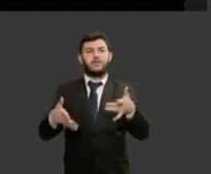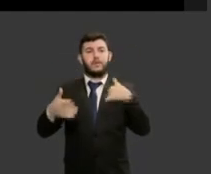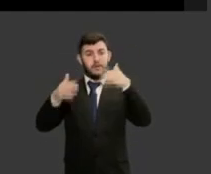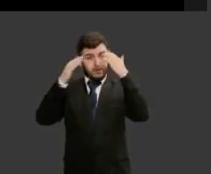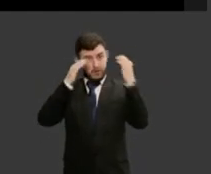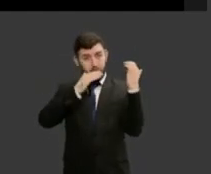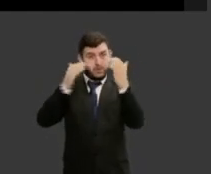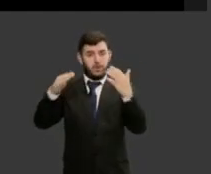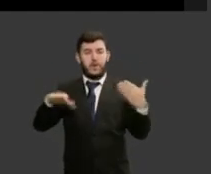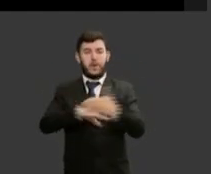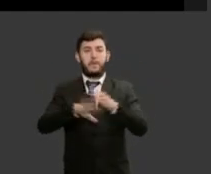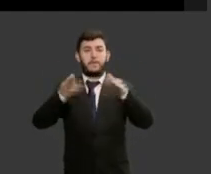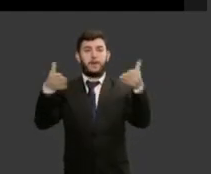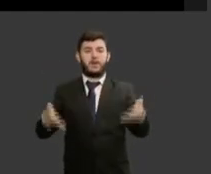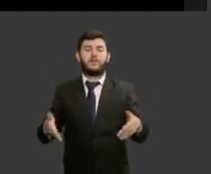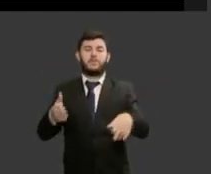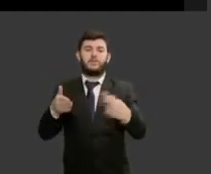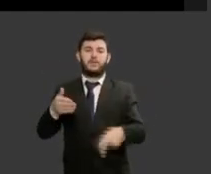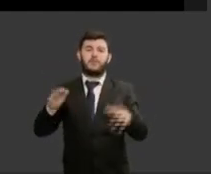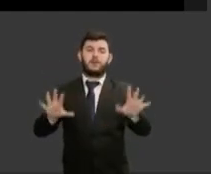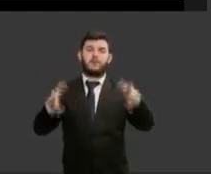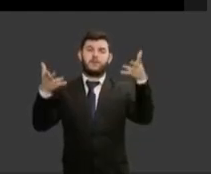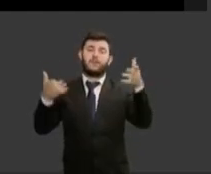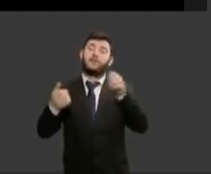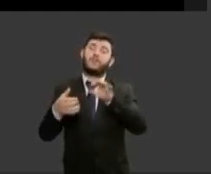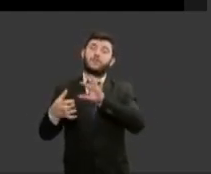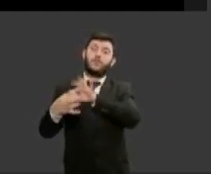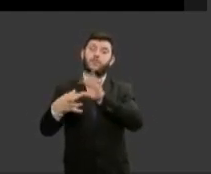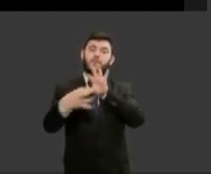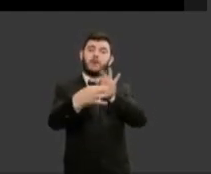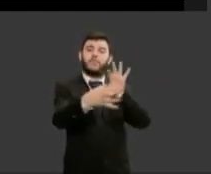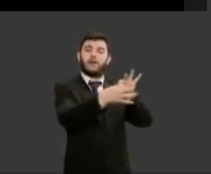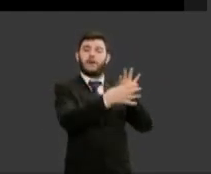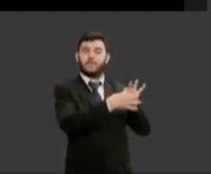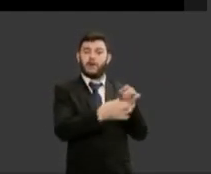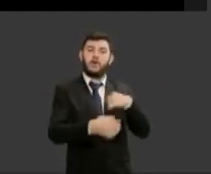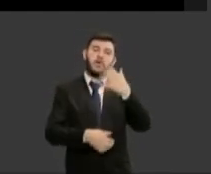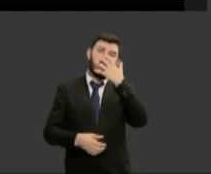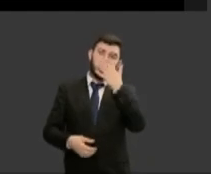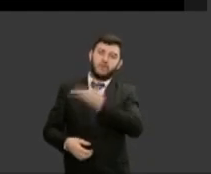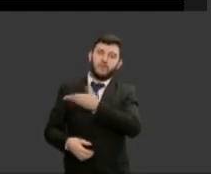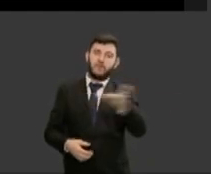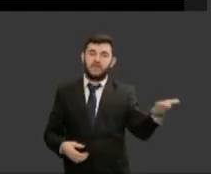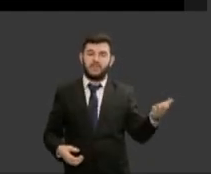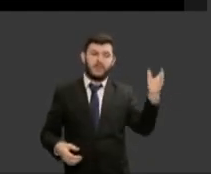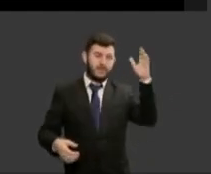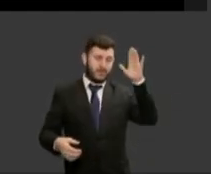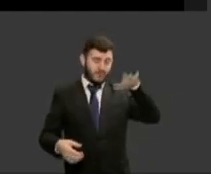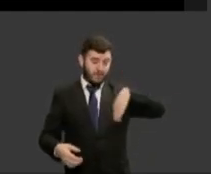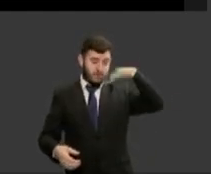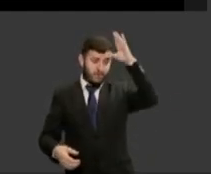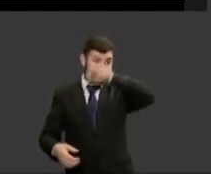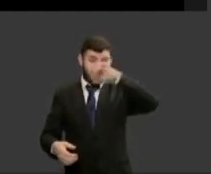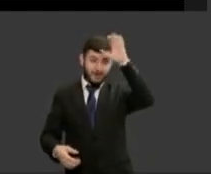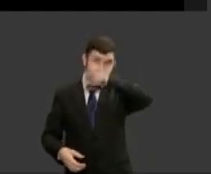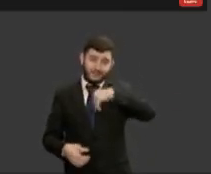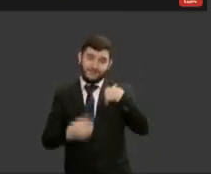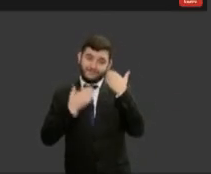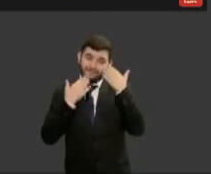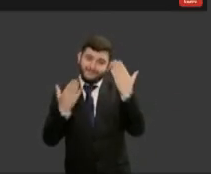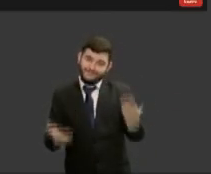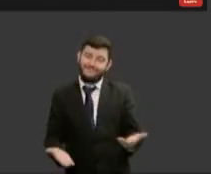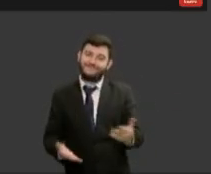desse evento com todas vocês ouvindo todas vocês foi um aprendizado muito grande muito obrigada